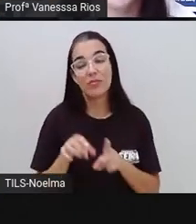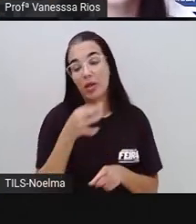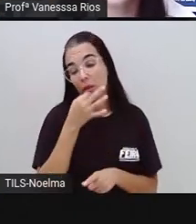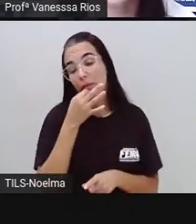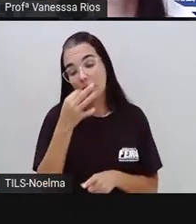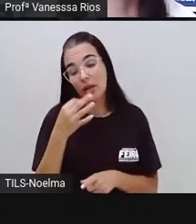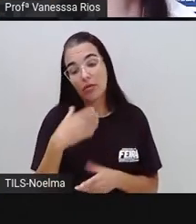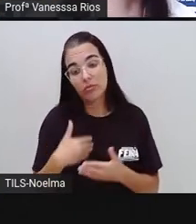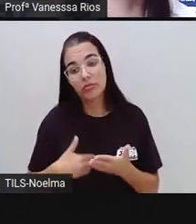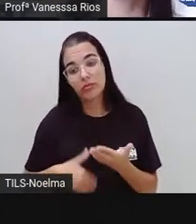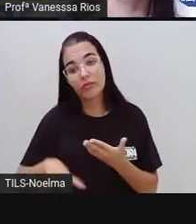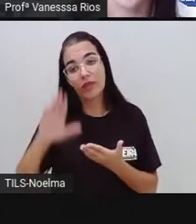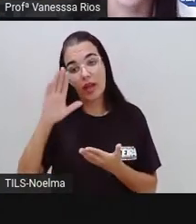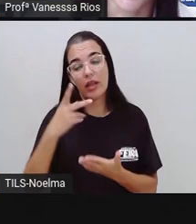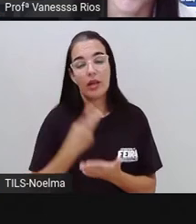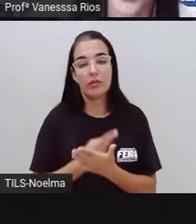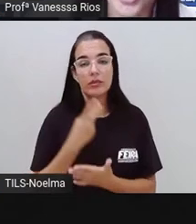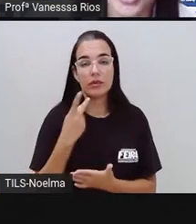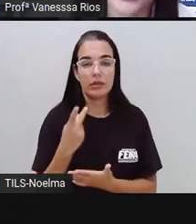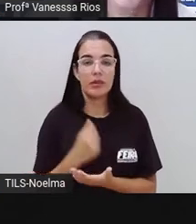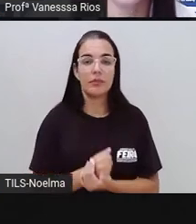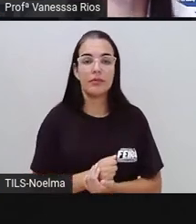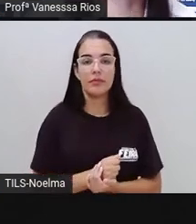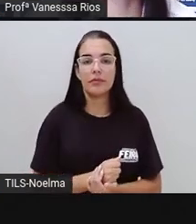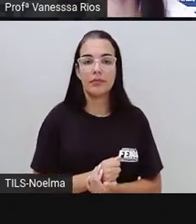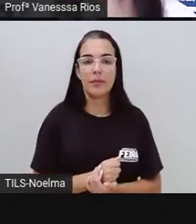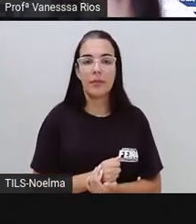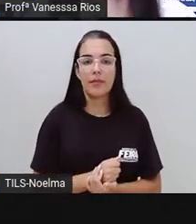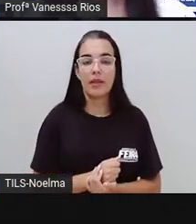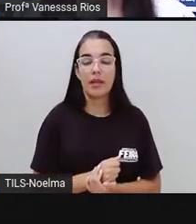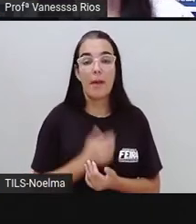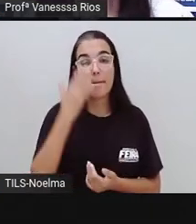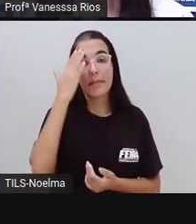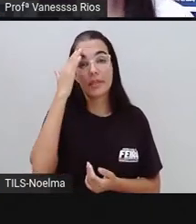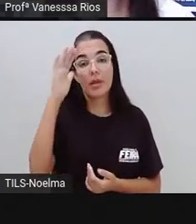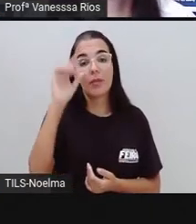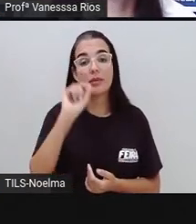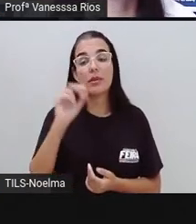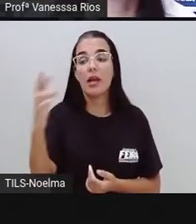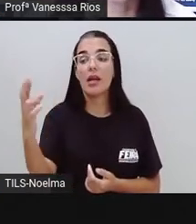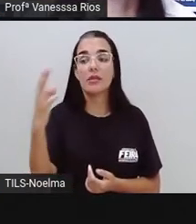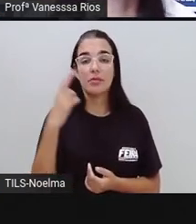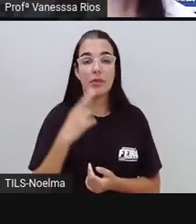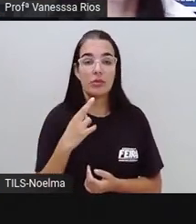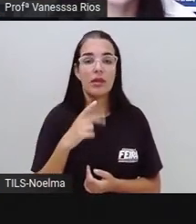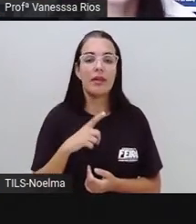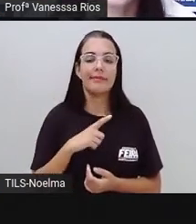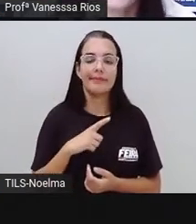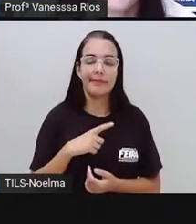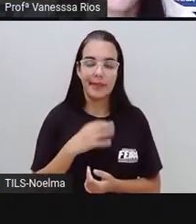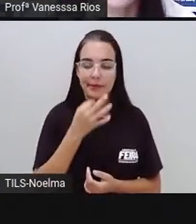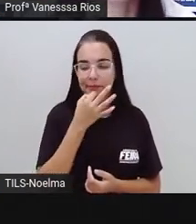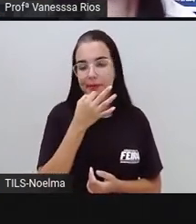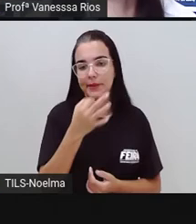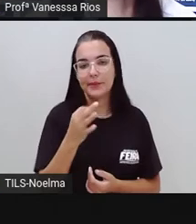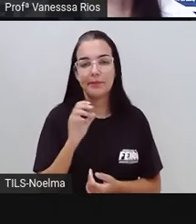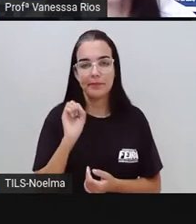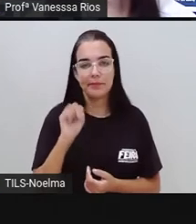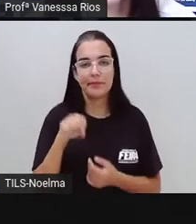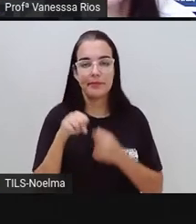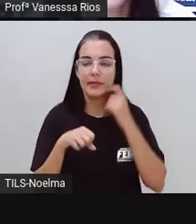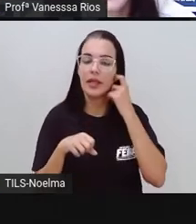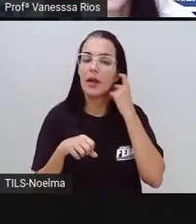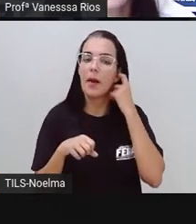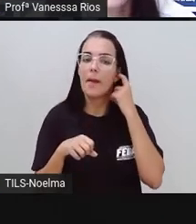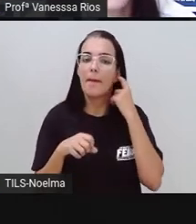vão aparecer de quem está entrevistando, mas principalmente de quem está respondendo. Por isso,